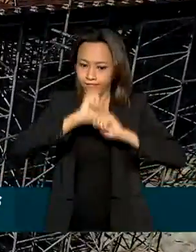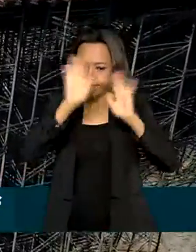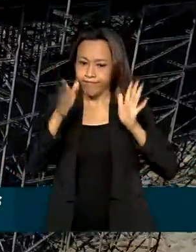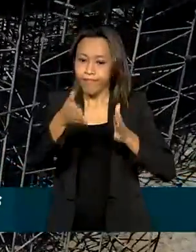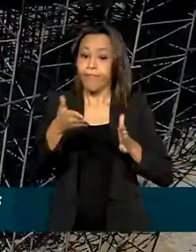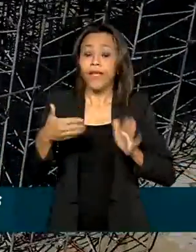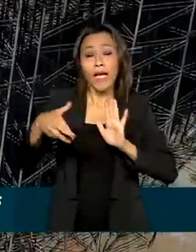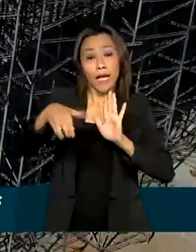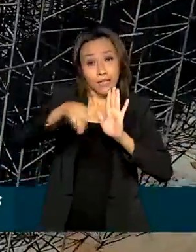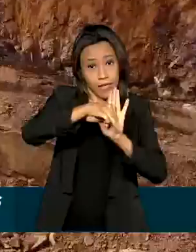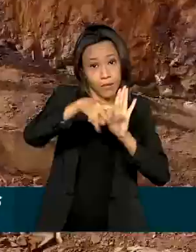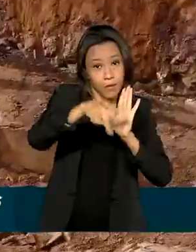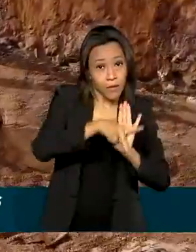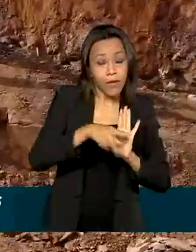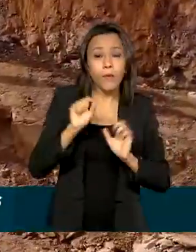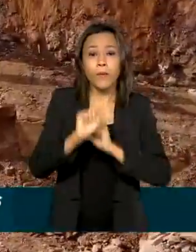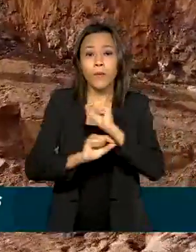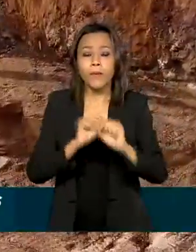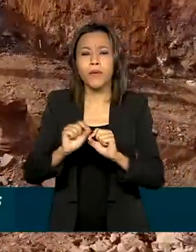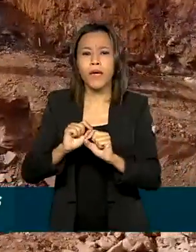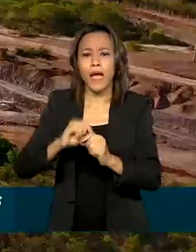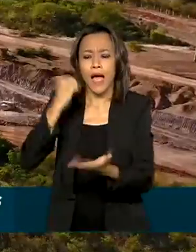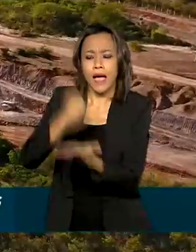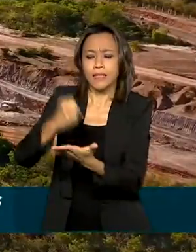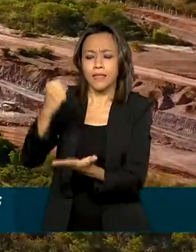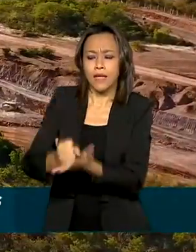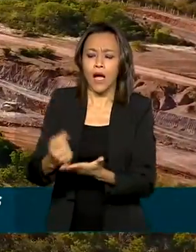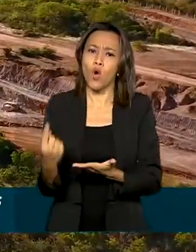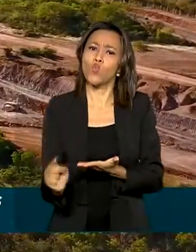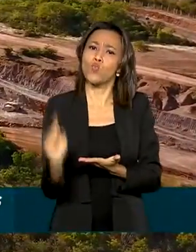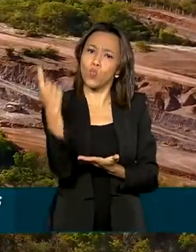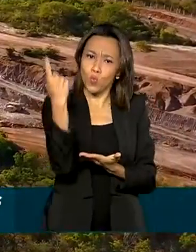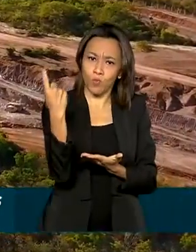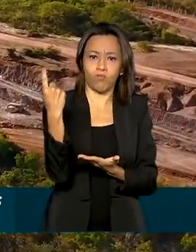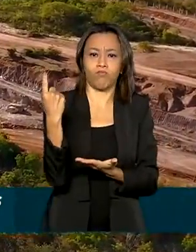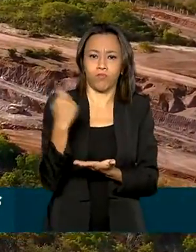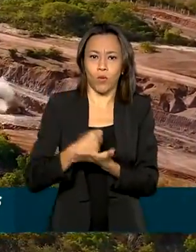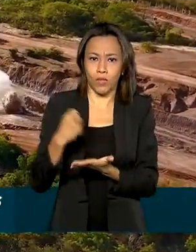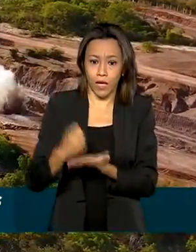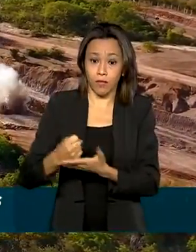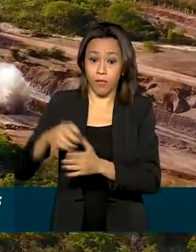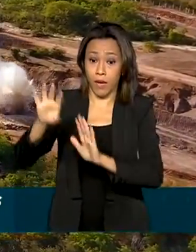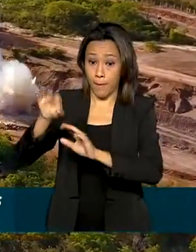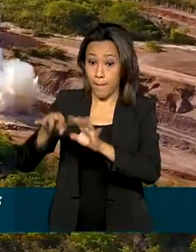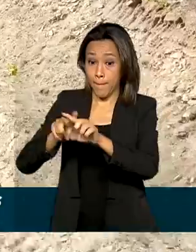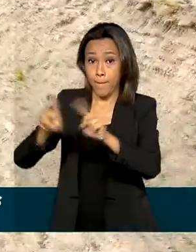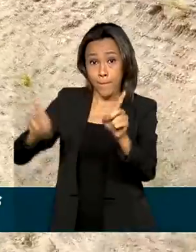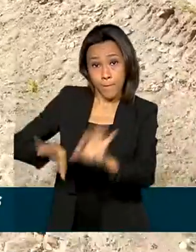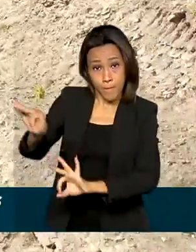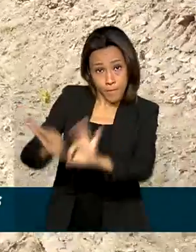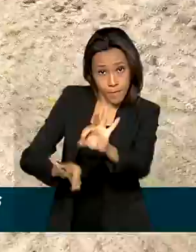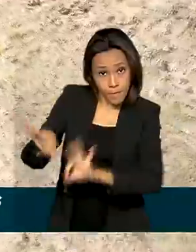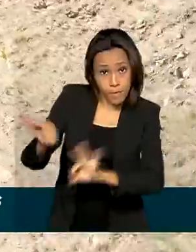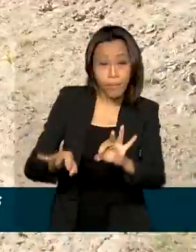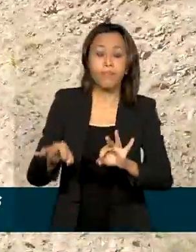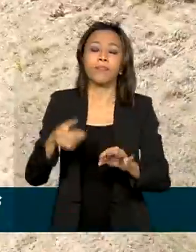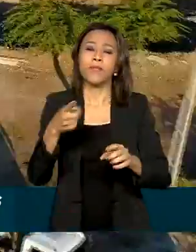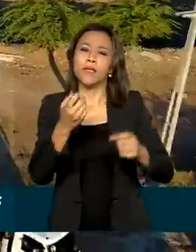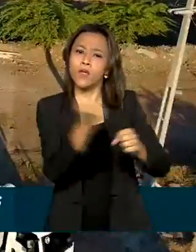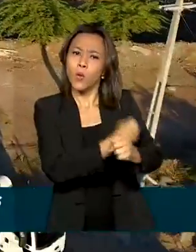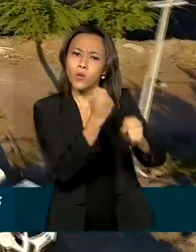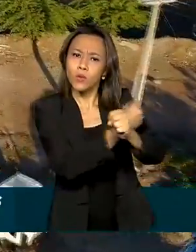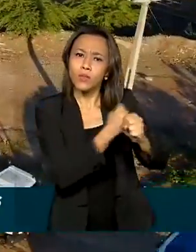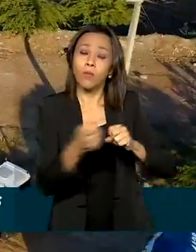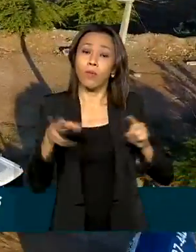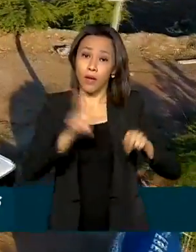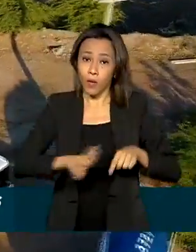exemplo, a assinatura de um único contrato para projetos e obras, remuneração de acordo com o desempenho do fornecedor e o uso